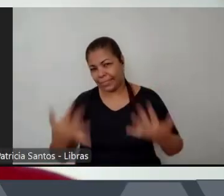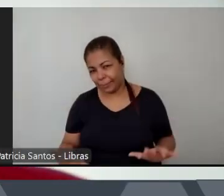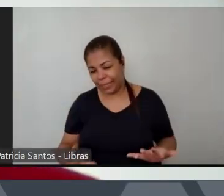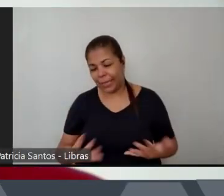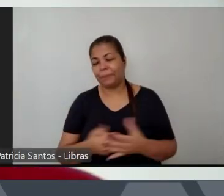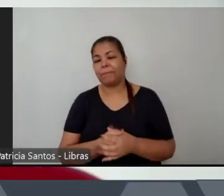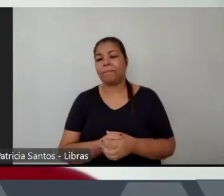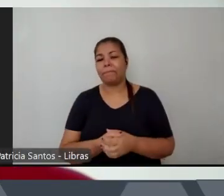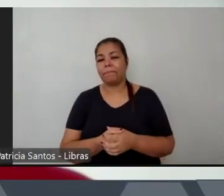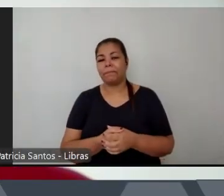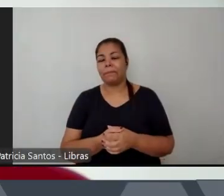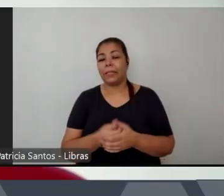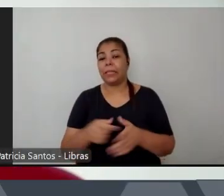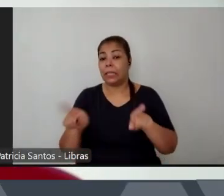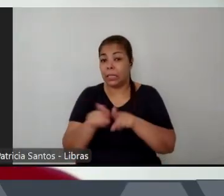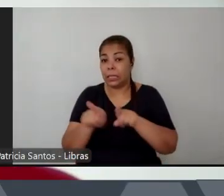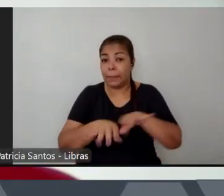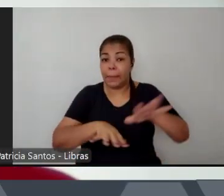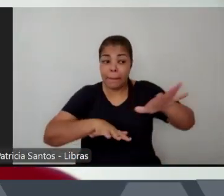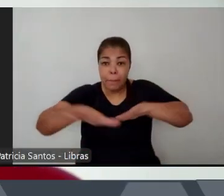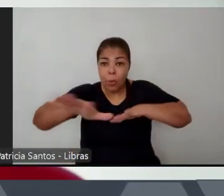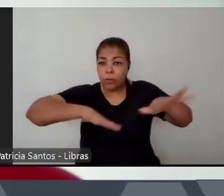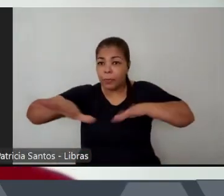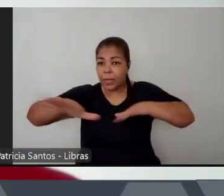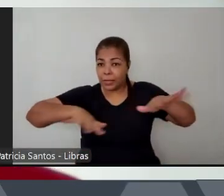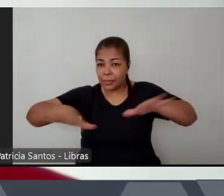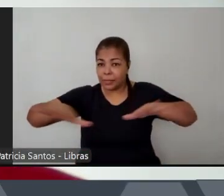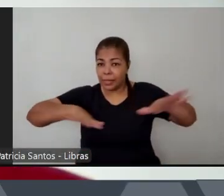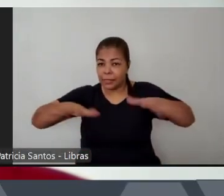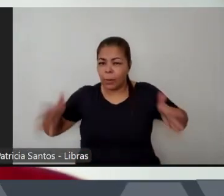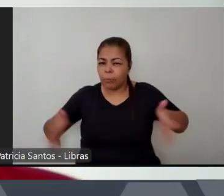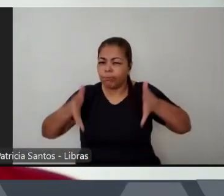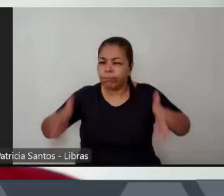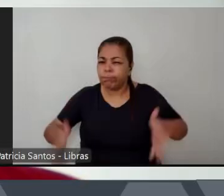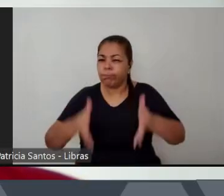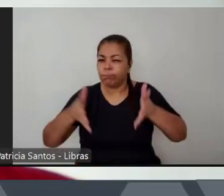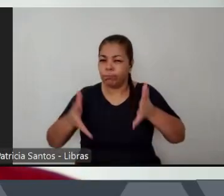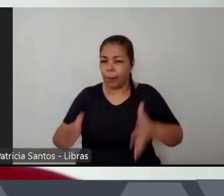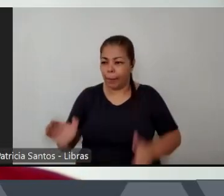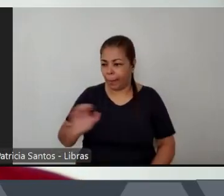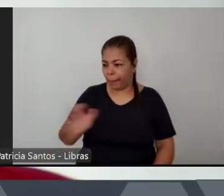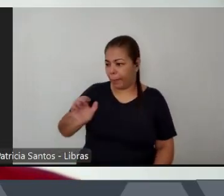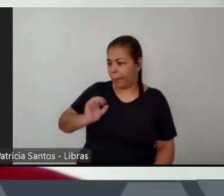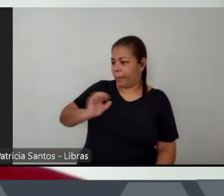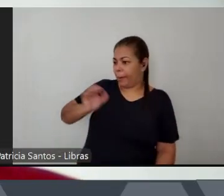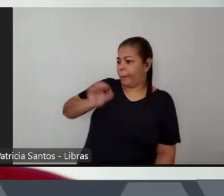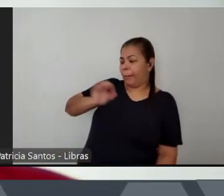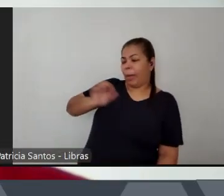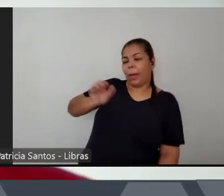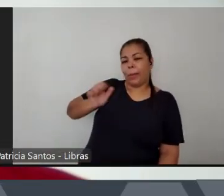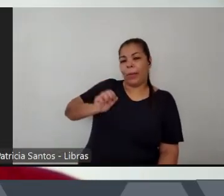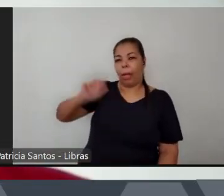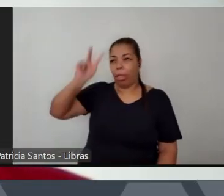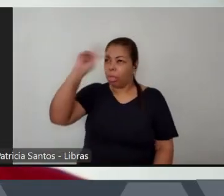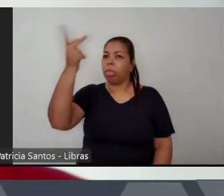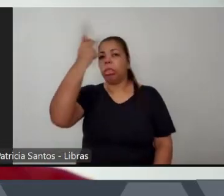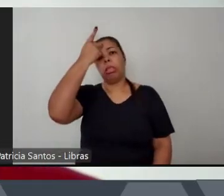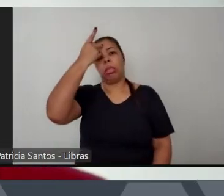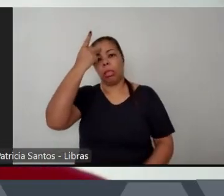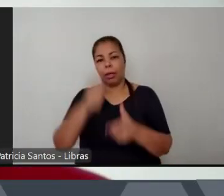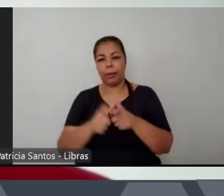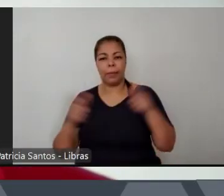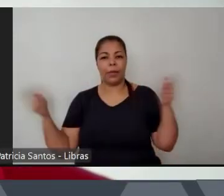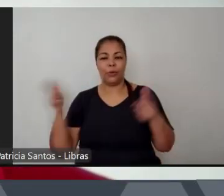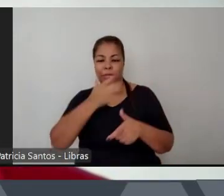a mobilização para enriquecer é o que tem feito a cabeça de muita gente né porque às vezes a gente